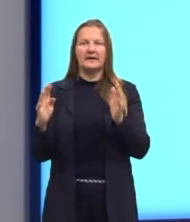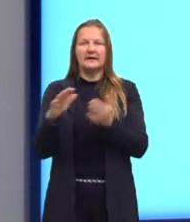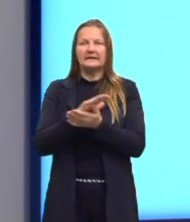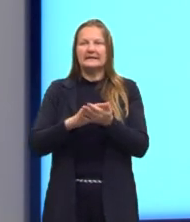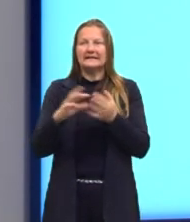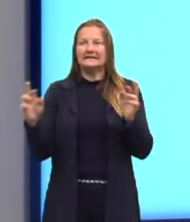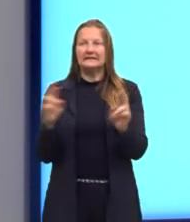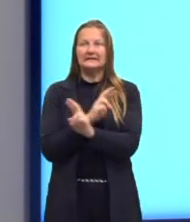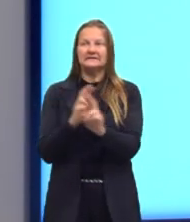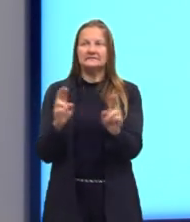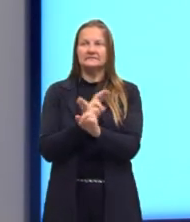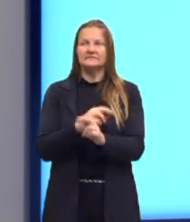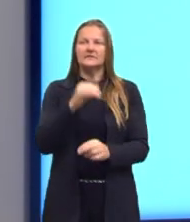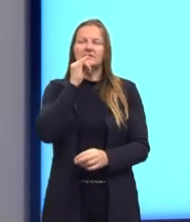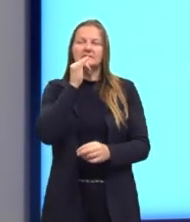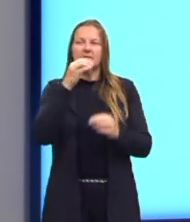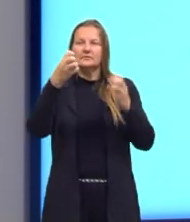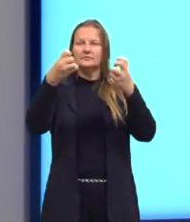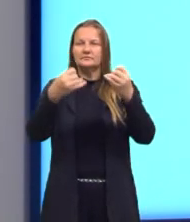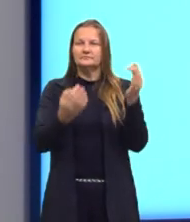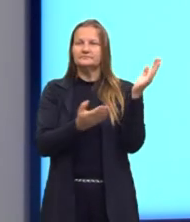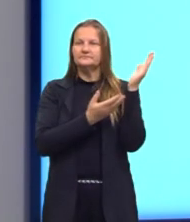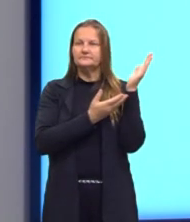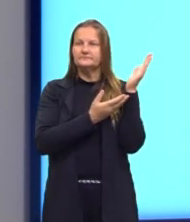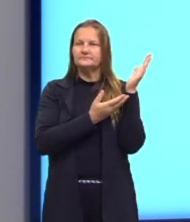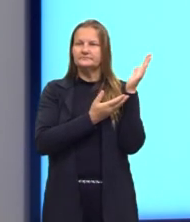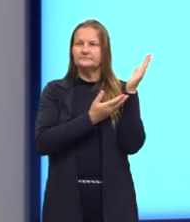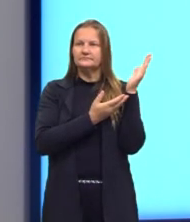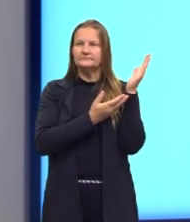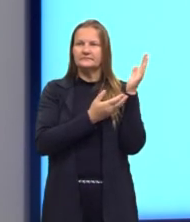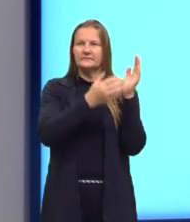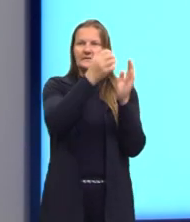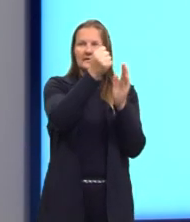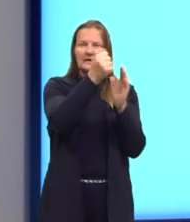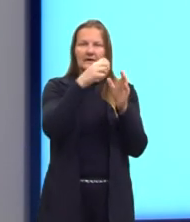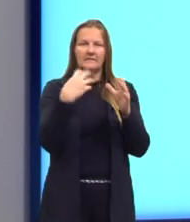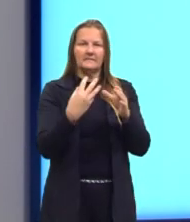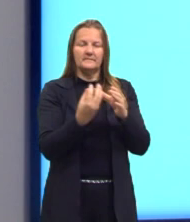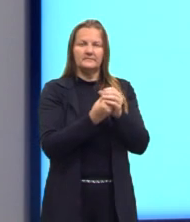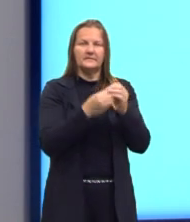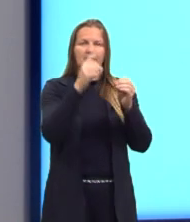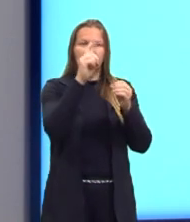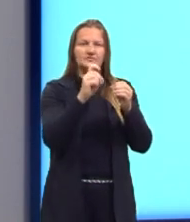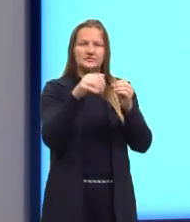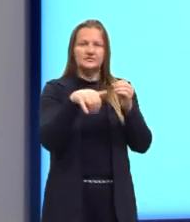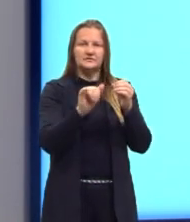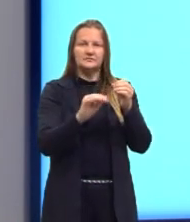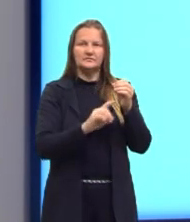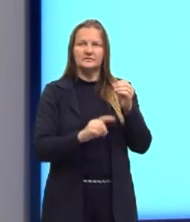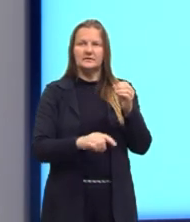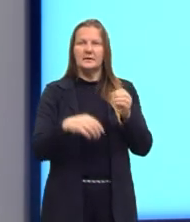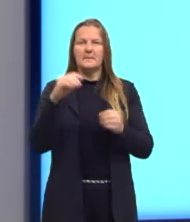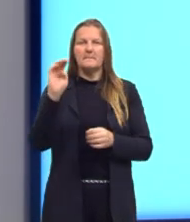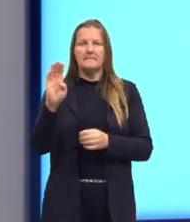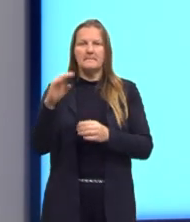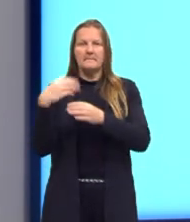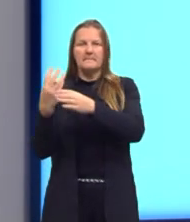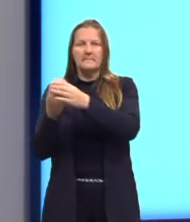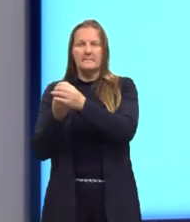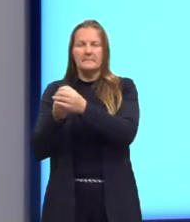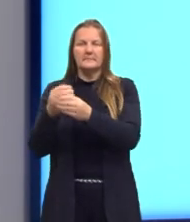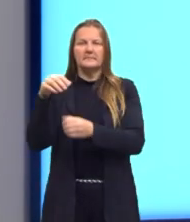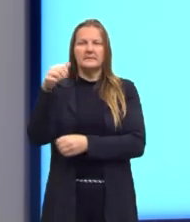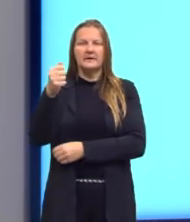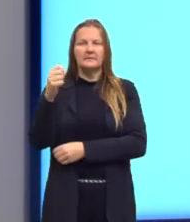temos essa primeira relação aqui, conjunto A com os elementos X, Y e Z e o conjunto B com os